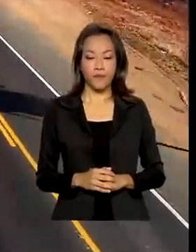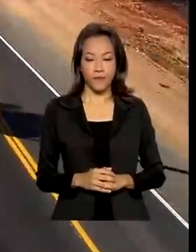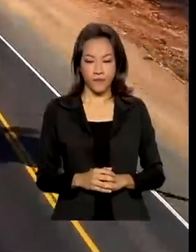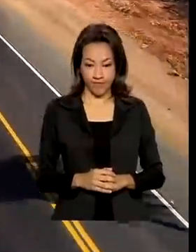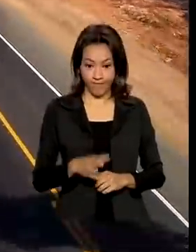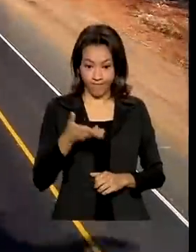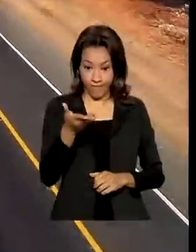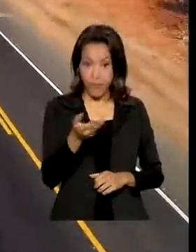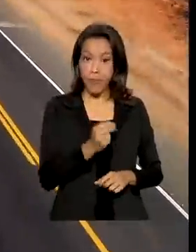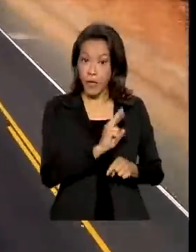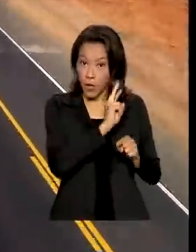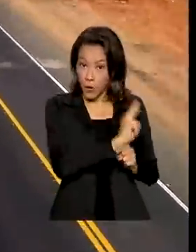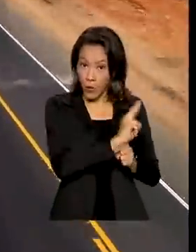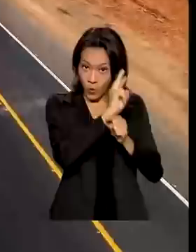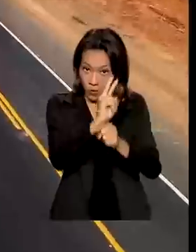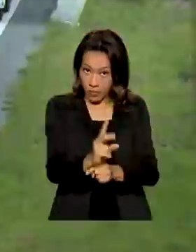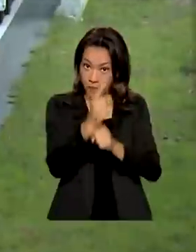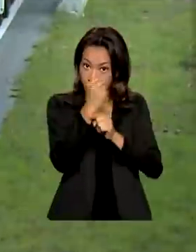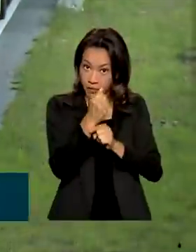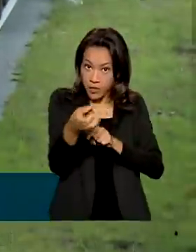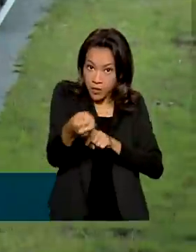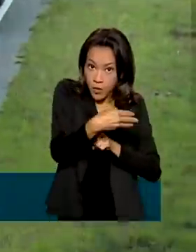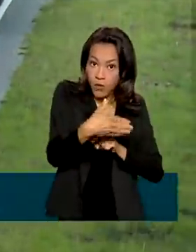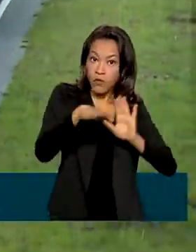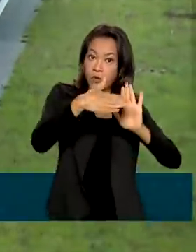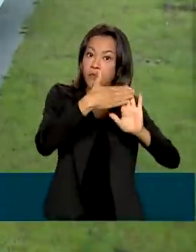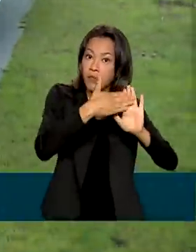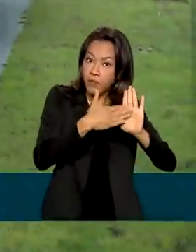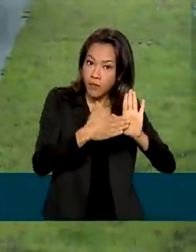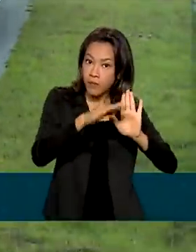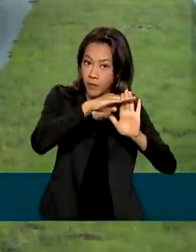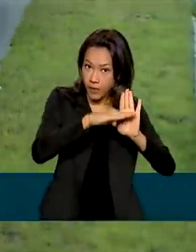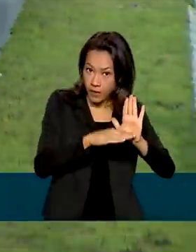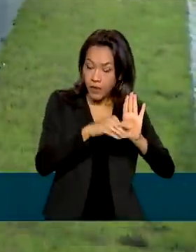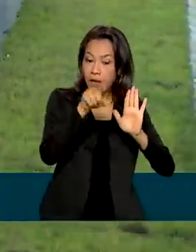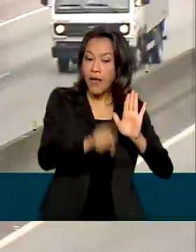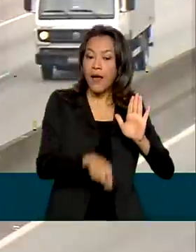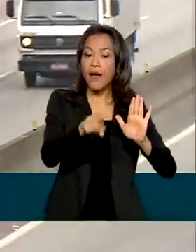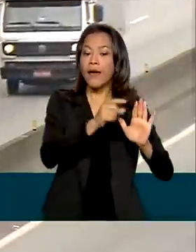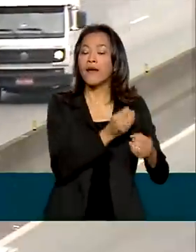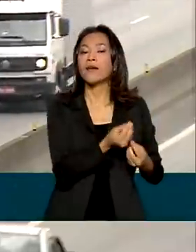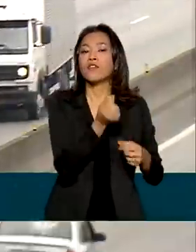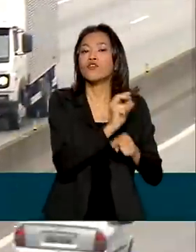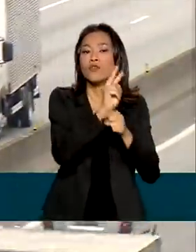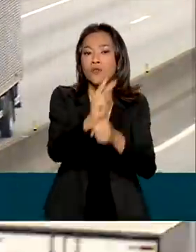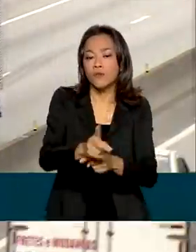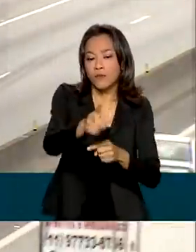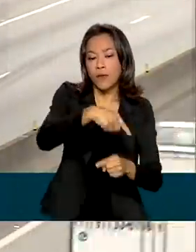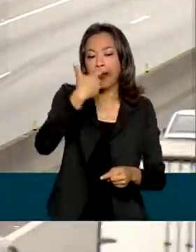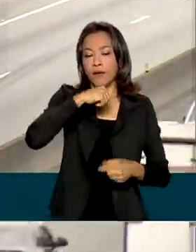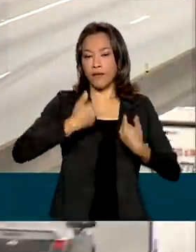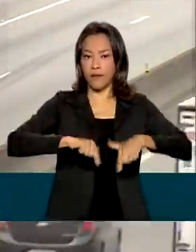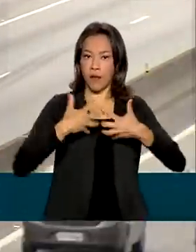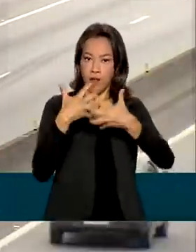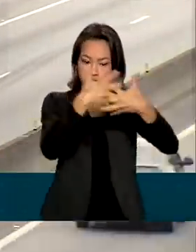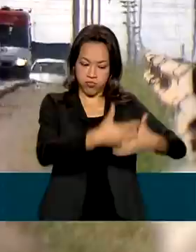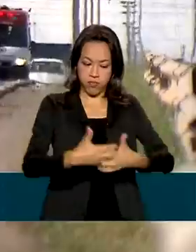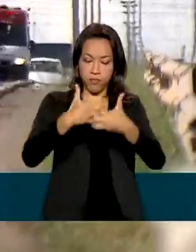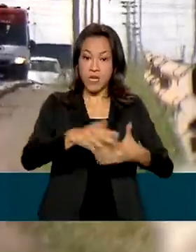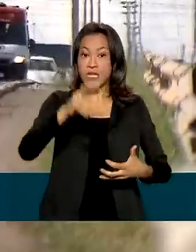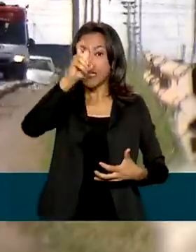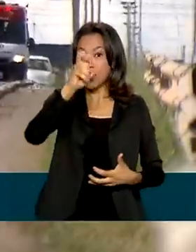Os créditos do Giro Caixa Transportes antecipam custos de frete a caminhoneiros com até 120 dias de